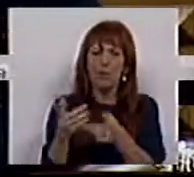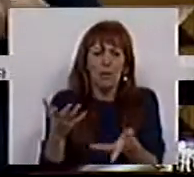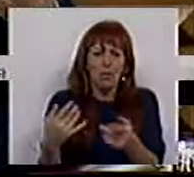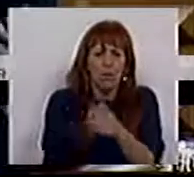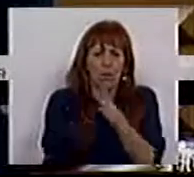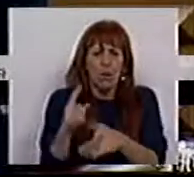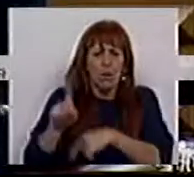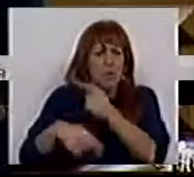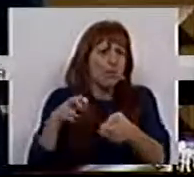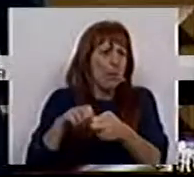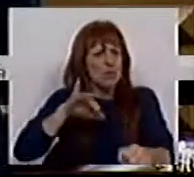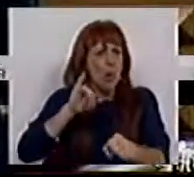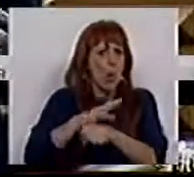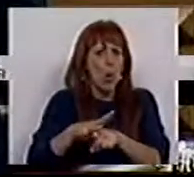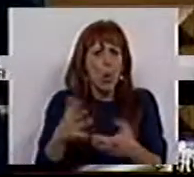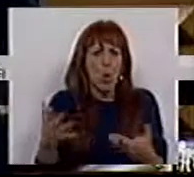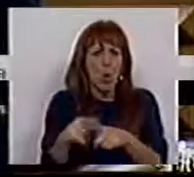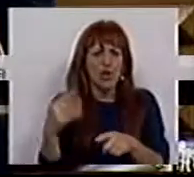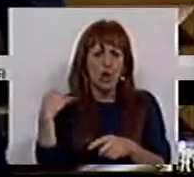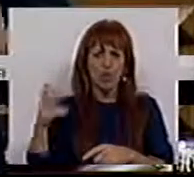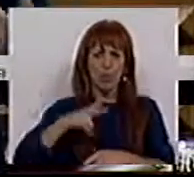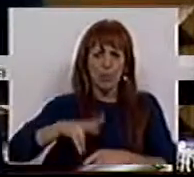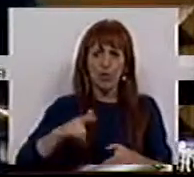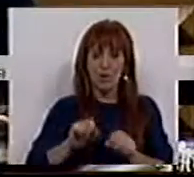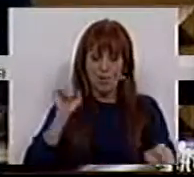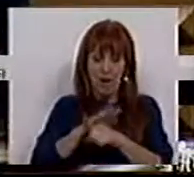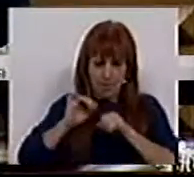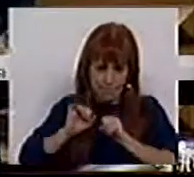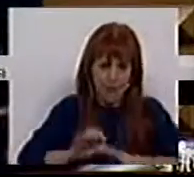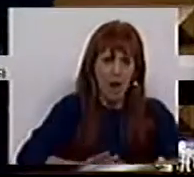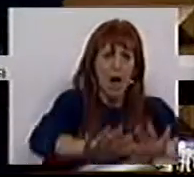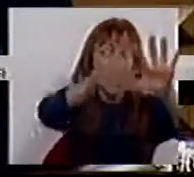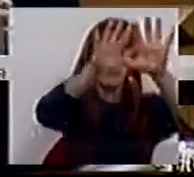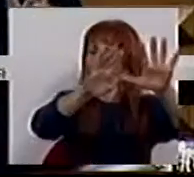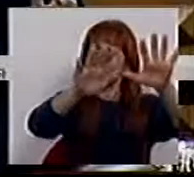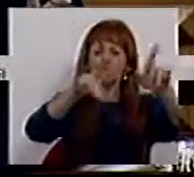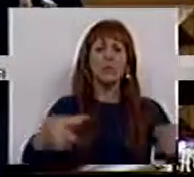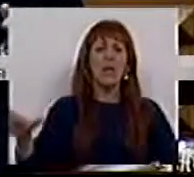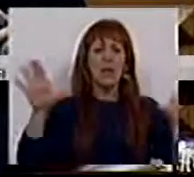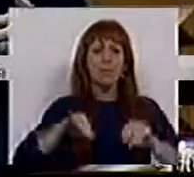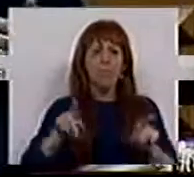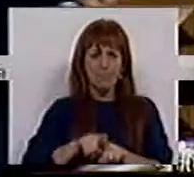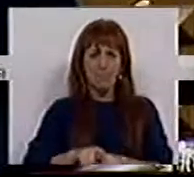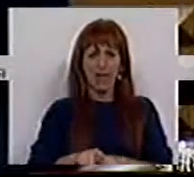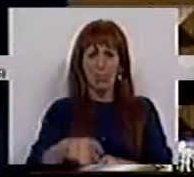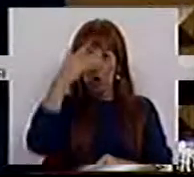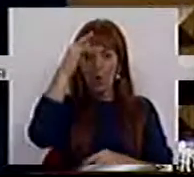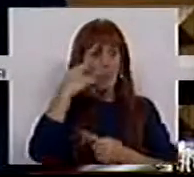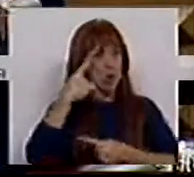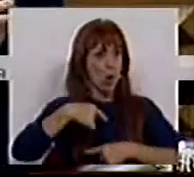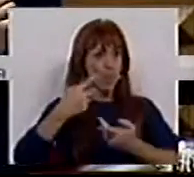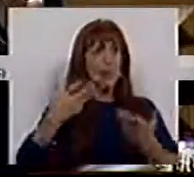no fundo, criando depois outros problemas na costa portuguesa com o avanço do mar. Eu creio que há cada vez mais a opinião